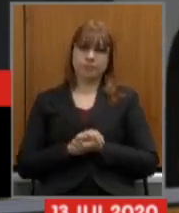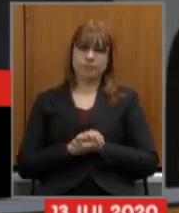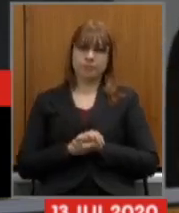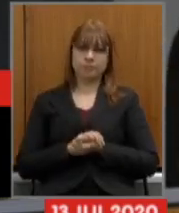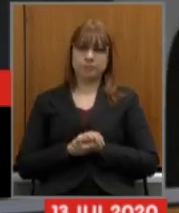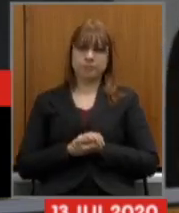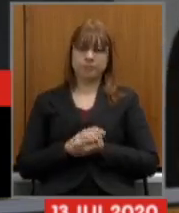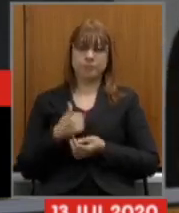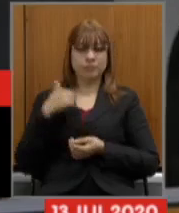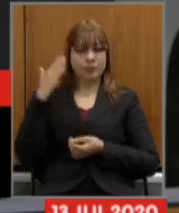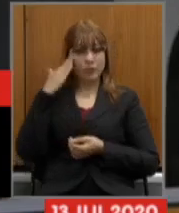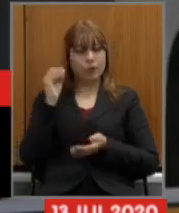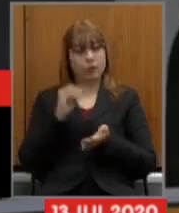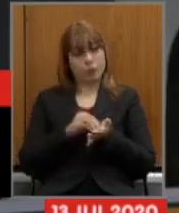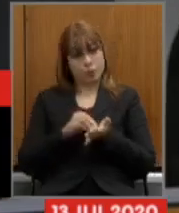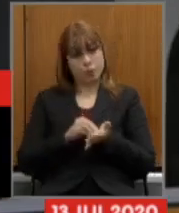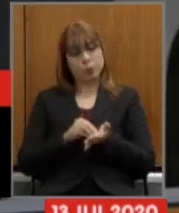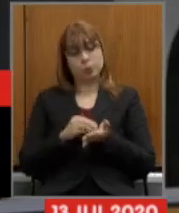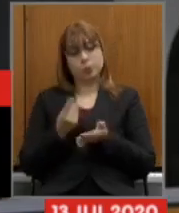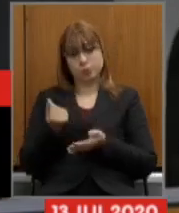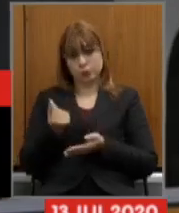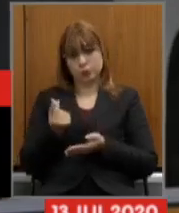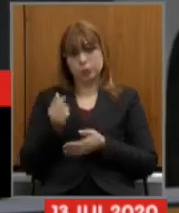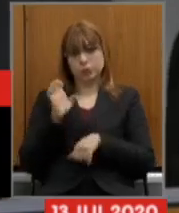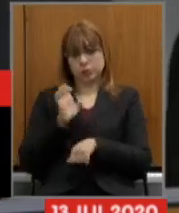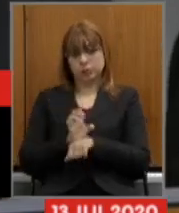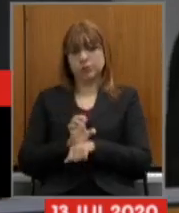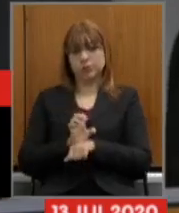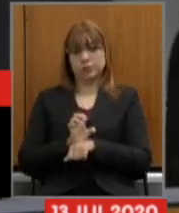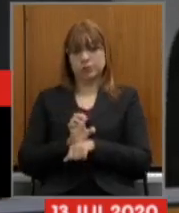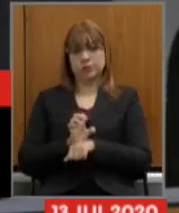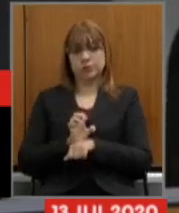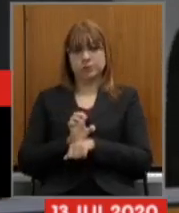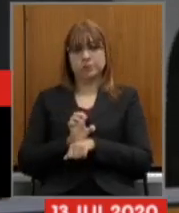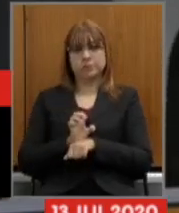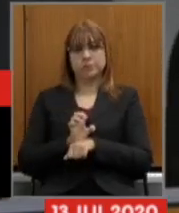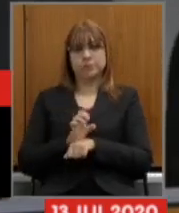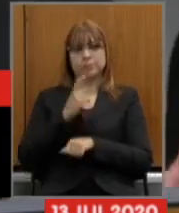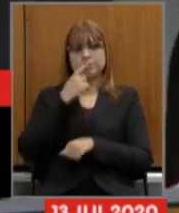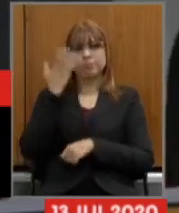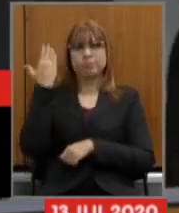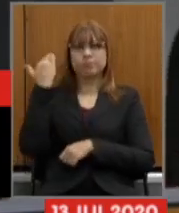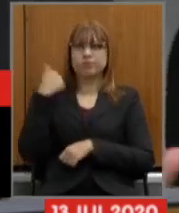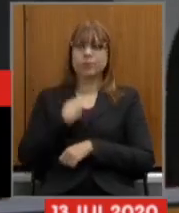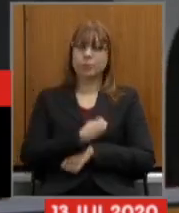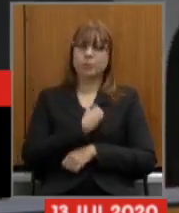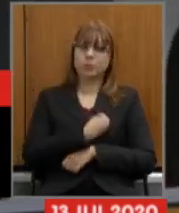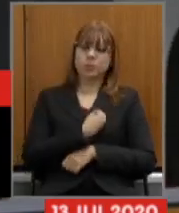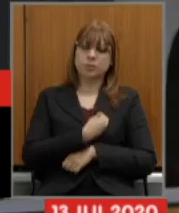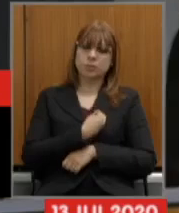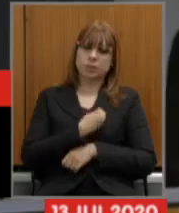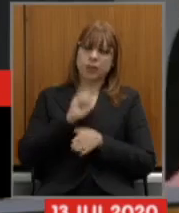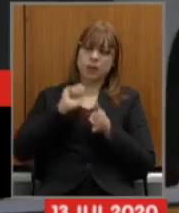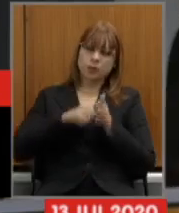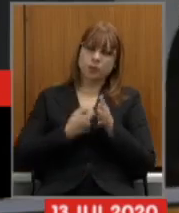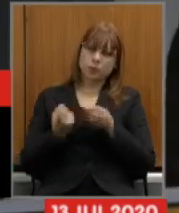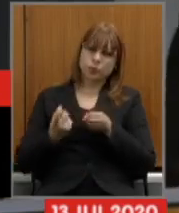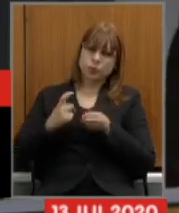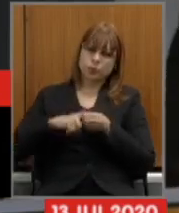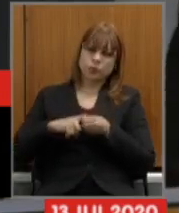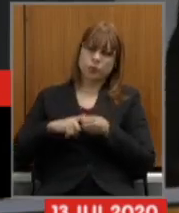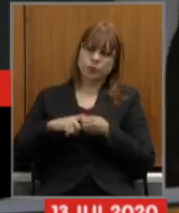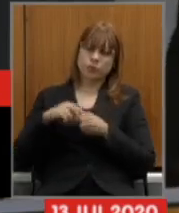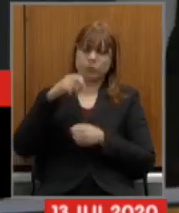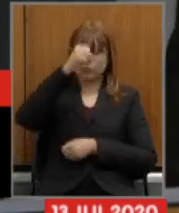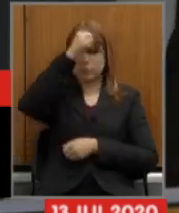eu sei que faltou dinheiro do estado e outro dia eu participei aqui da assinatura de um convênio agora com a prefeitura de